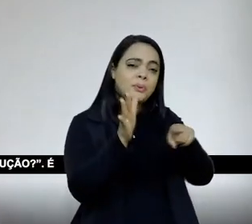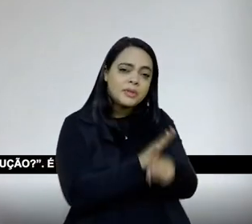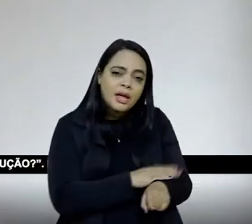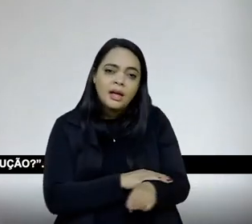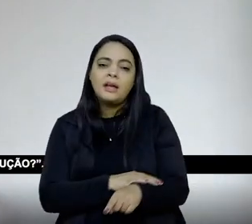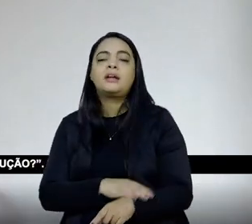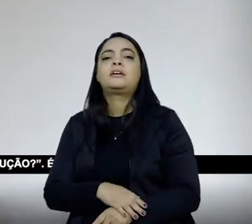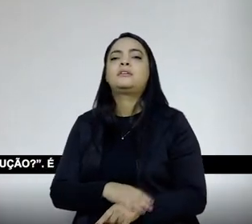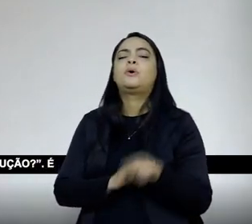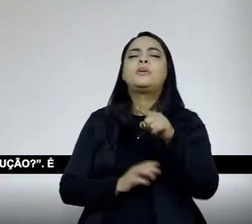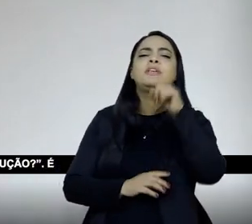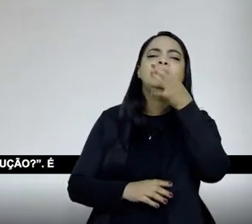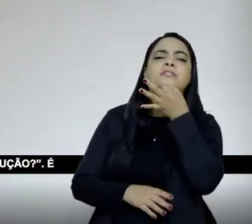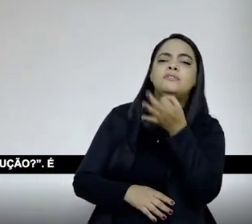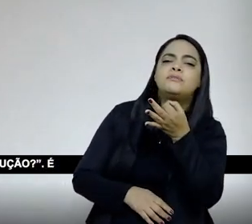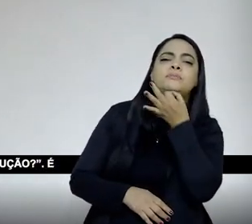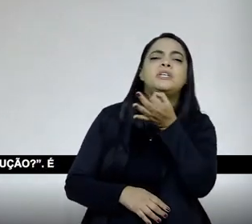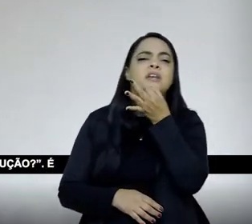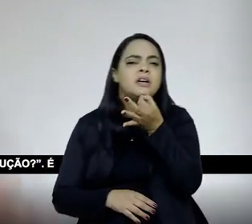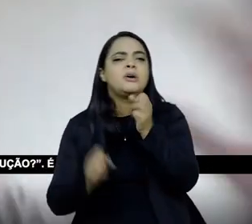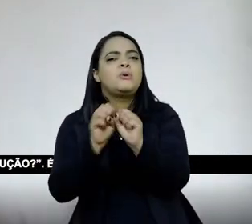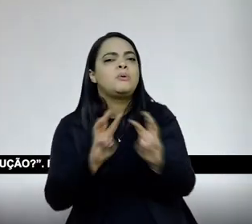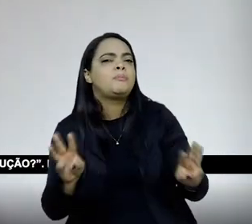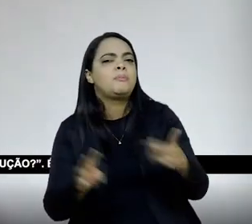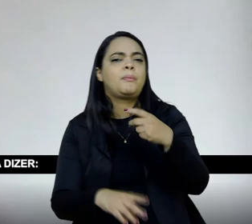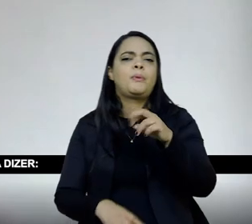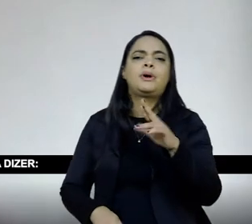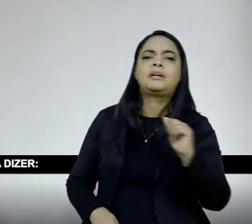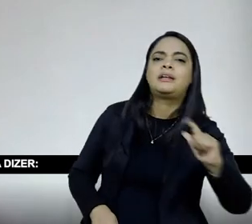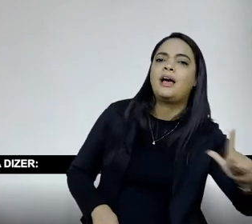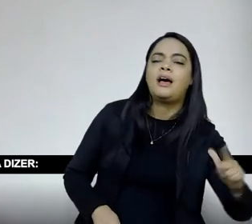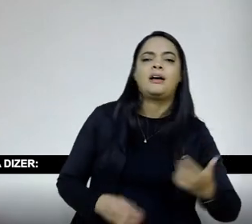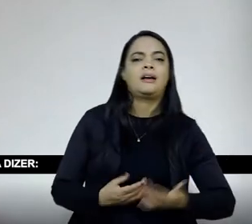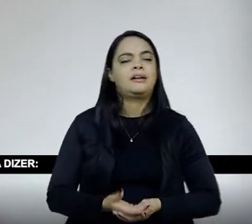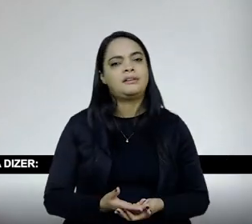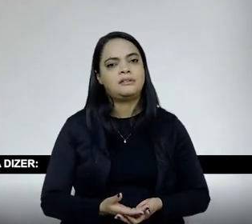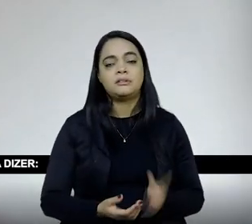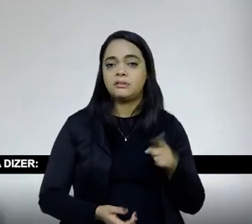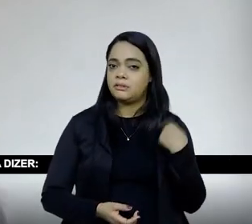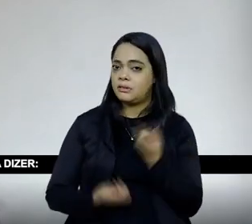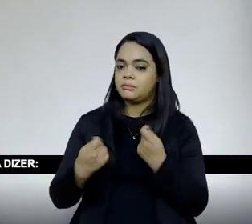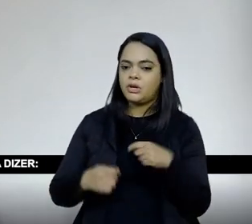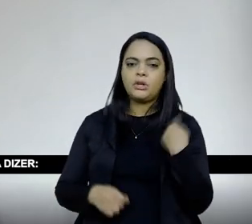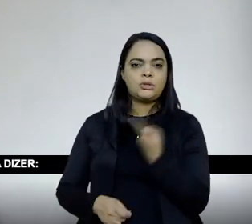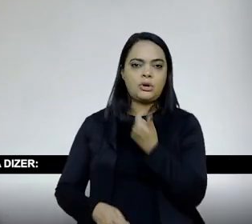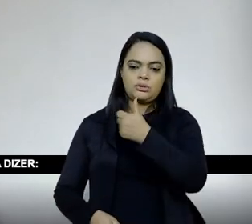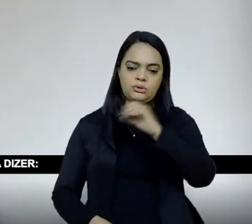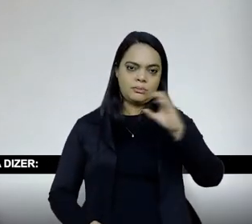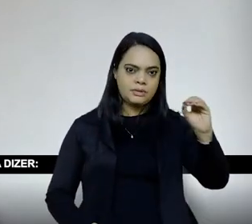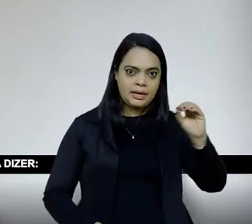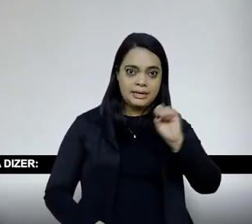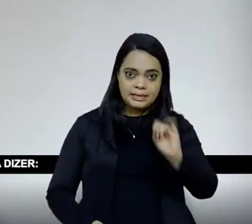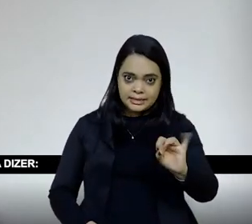um portal disso? Qual que o problema? Qual que a solução? É isso, assim, abrir... Nós somos 100, se cada um